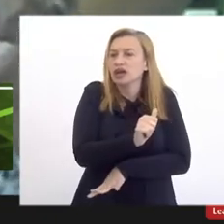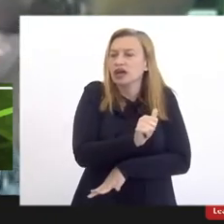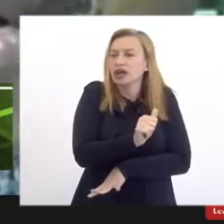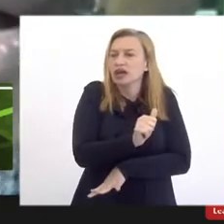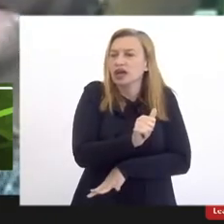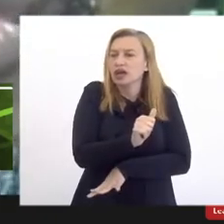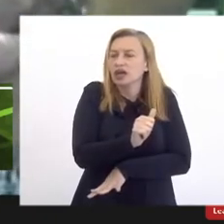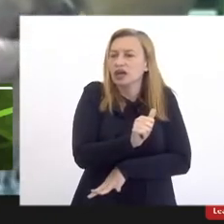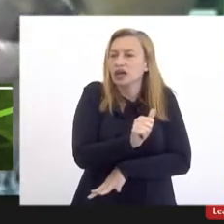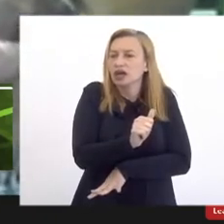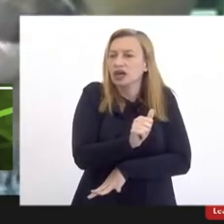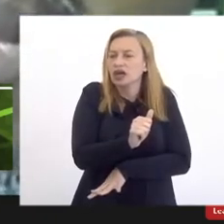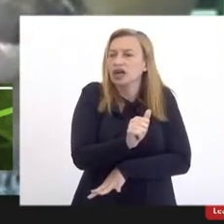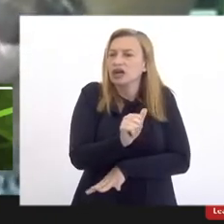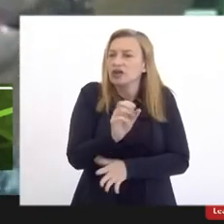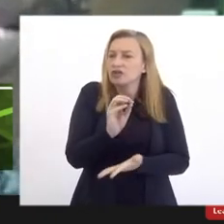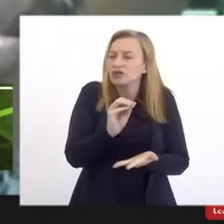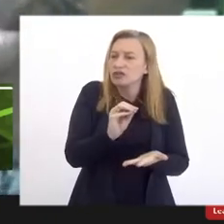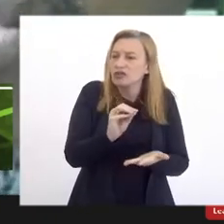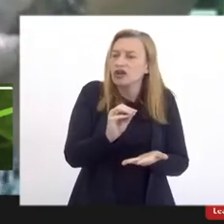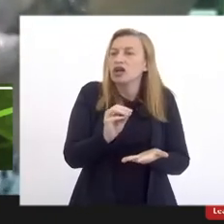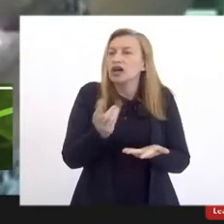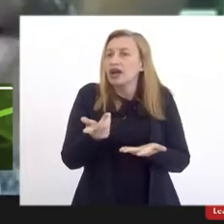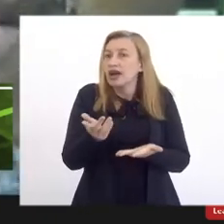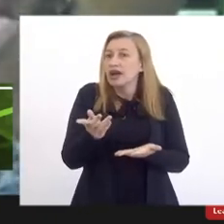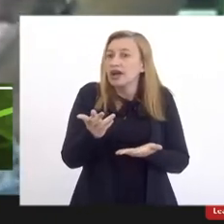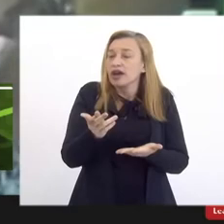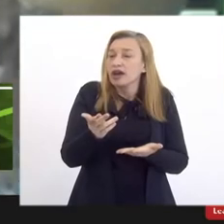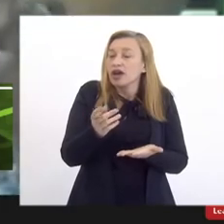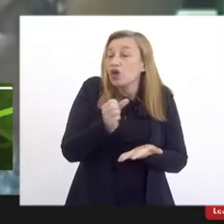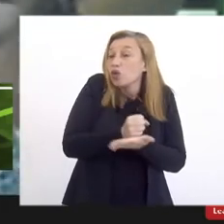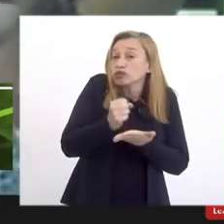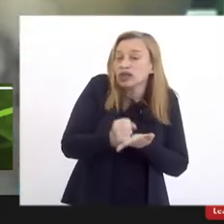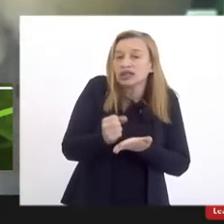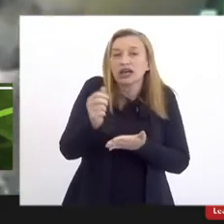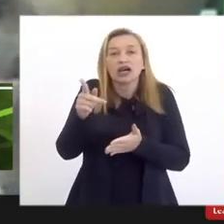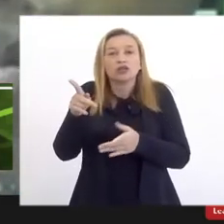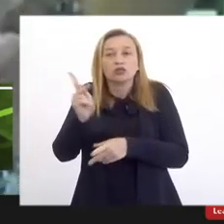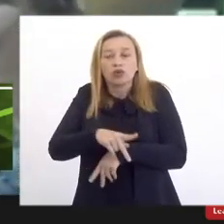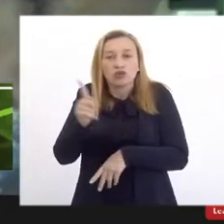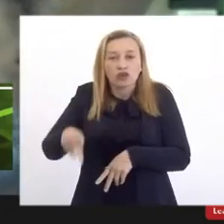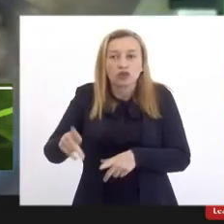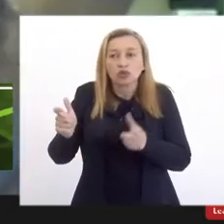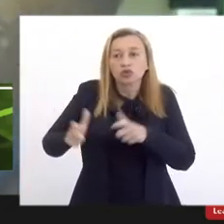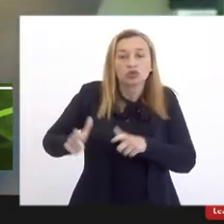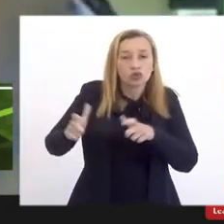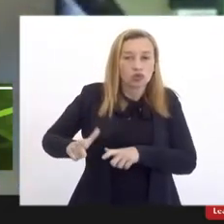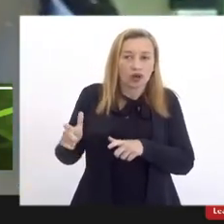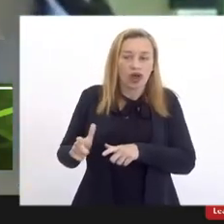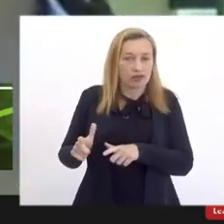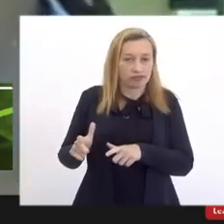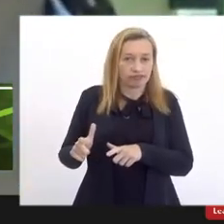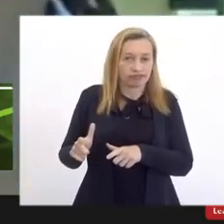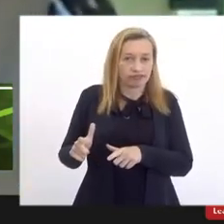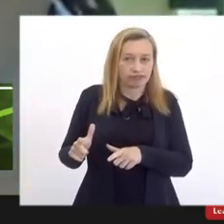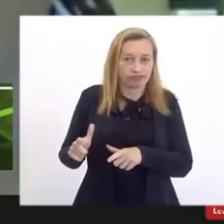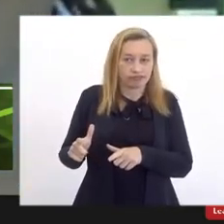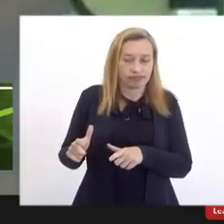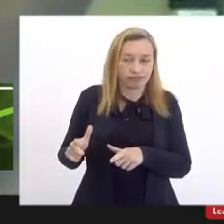todos contratados. E foram todos contratados desses quatro anos mais um. Então,